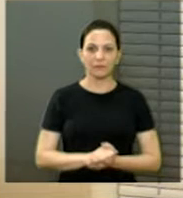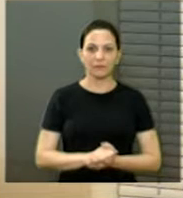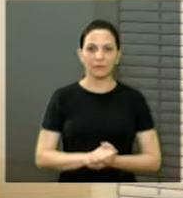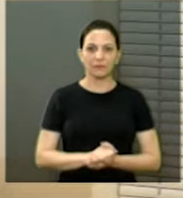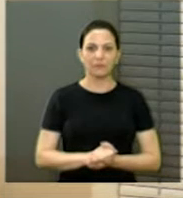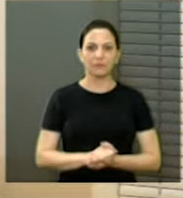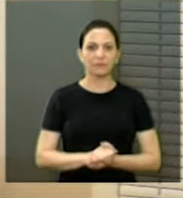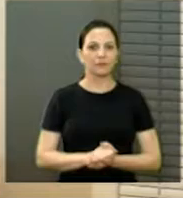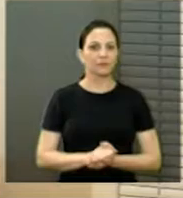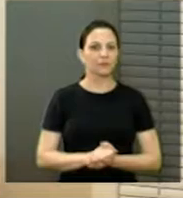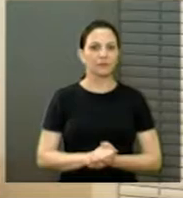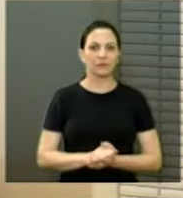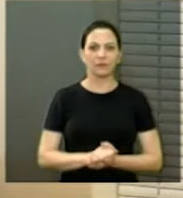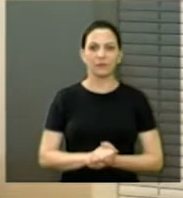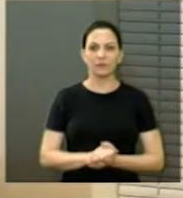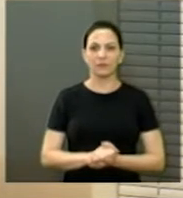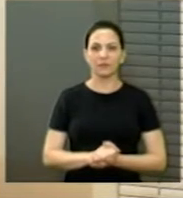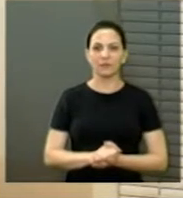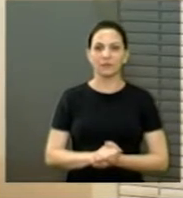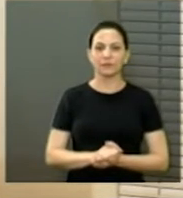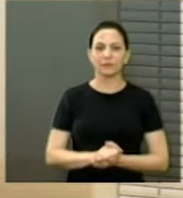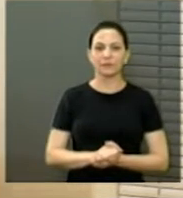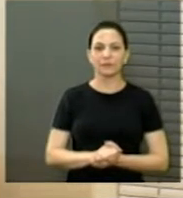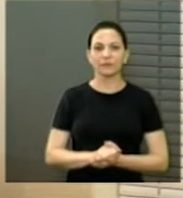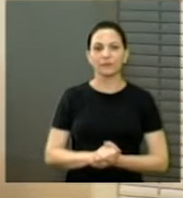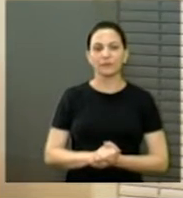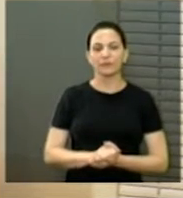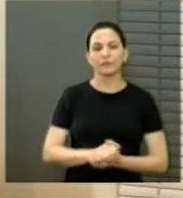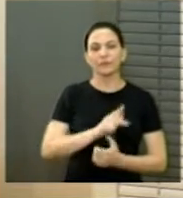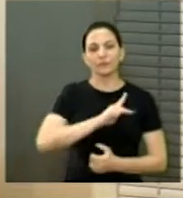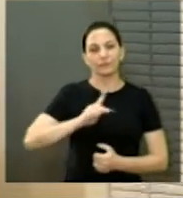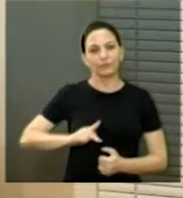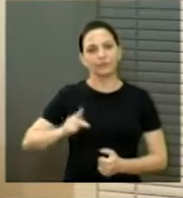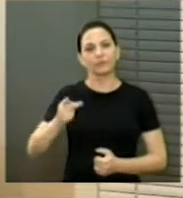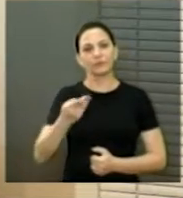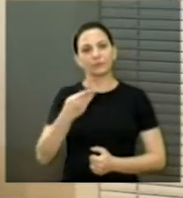Senhor presidente, caros colegas, aos presentes do nosso boa noite,